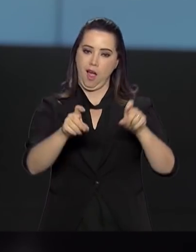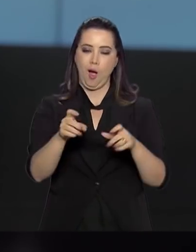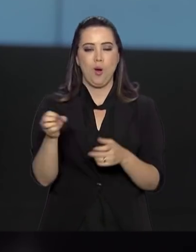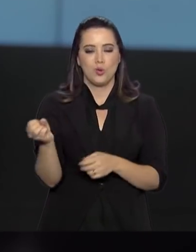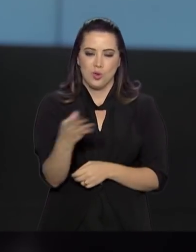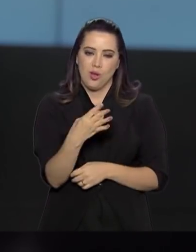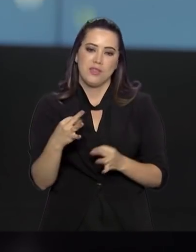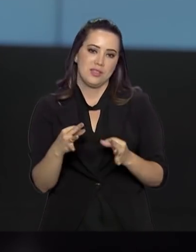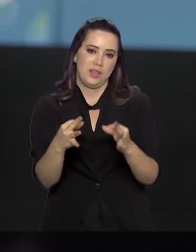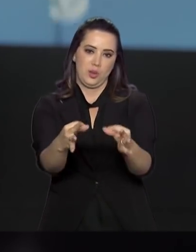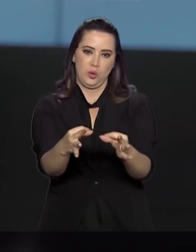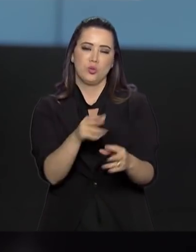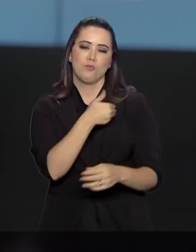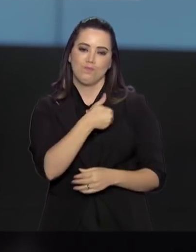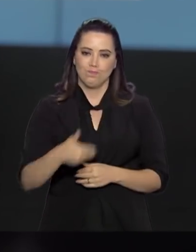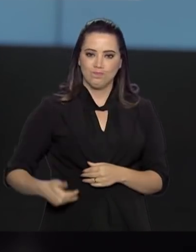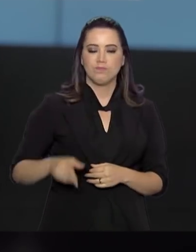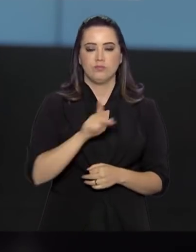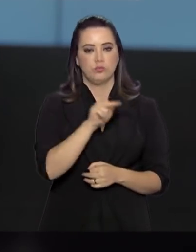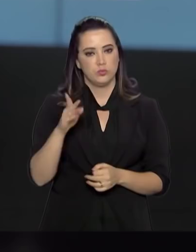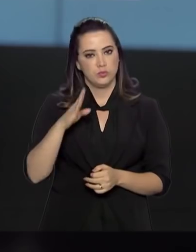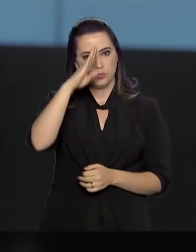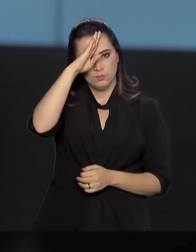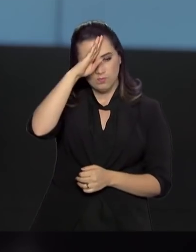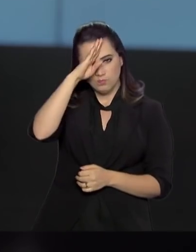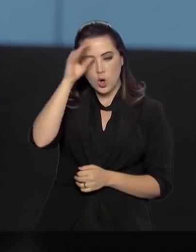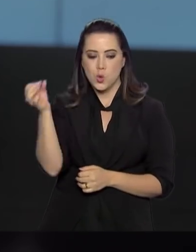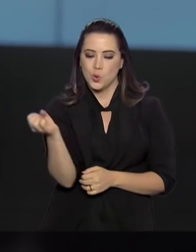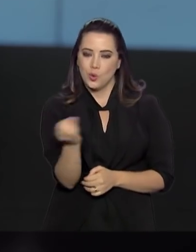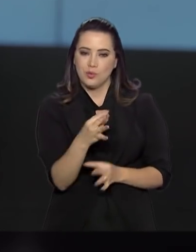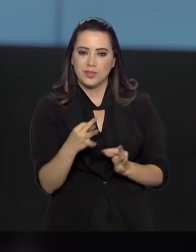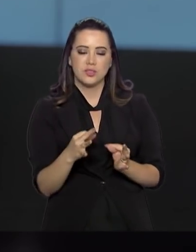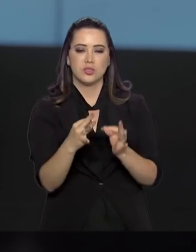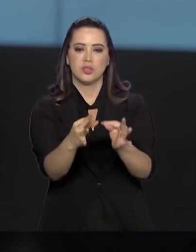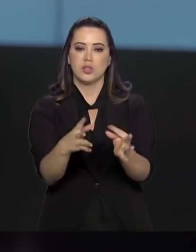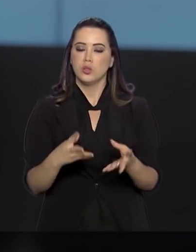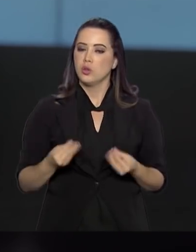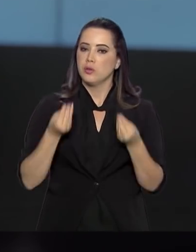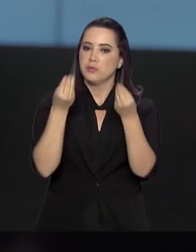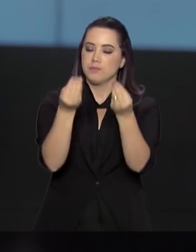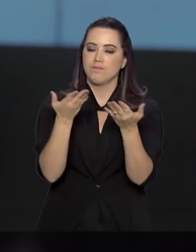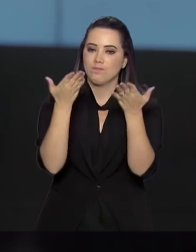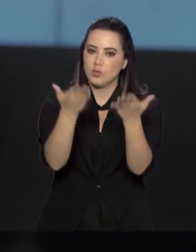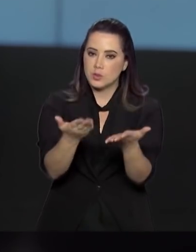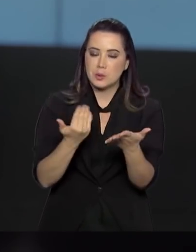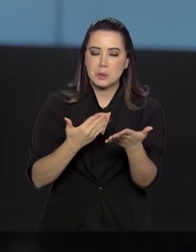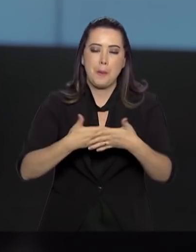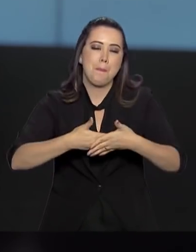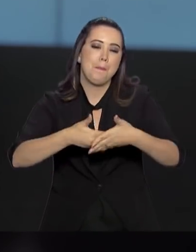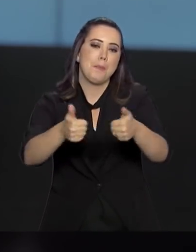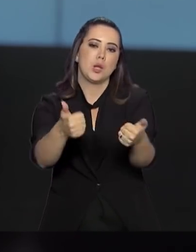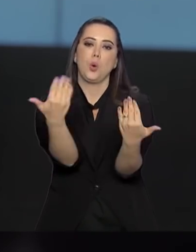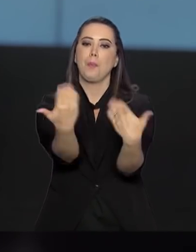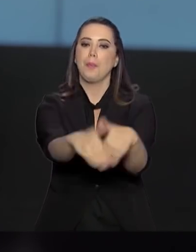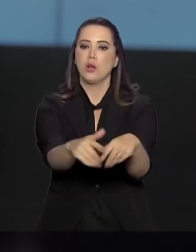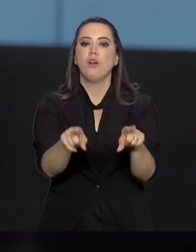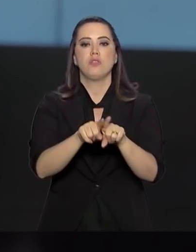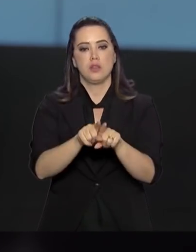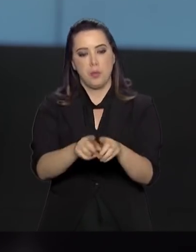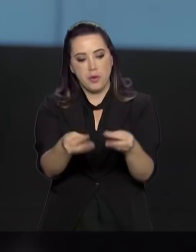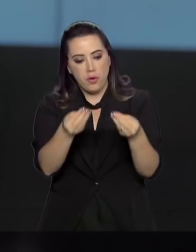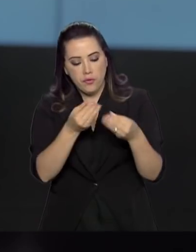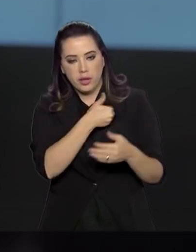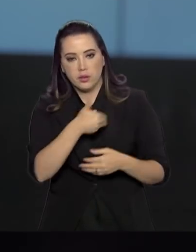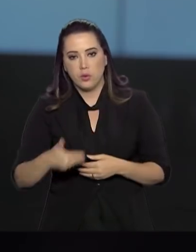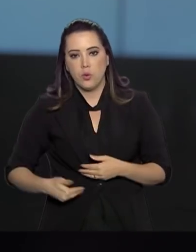do governo do presidente Jair Bolsonaro. Uma modernidade que trará mais conforto para você e economia aos cofres